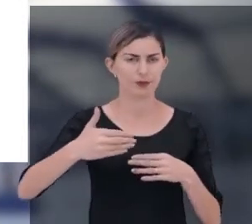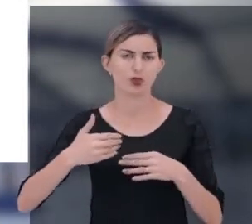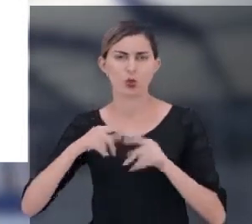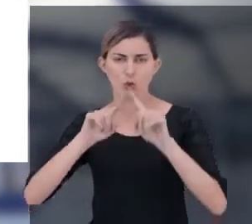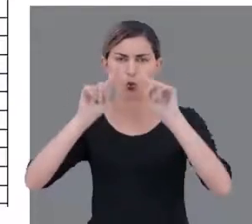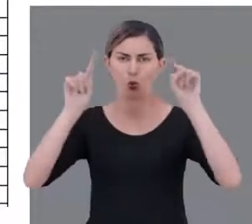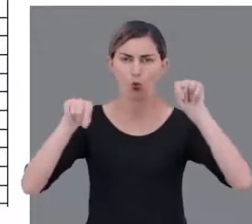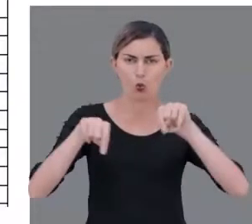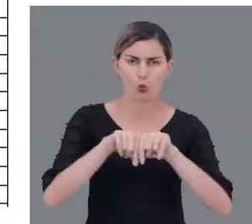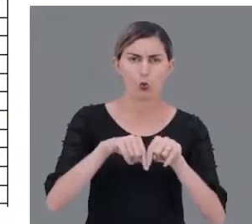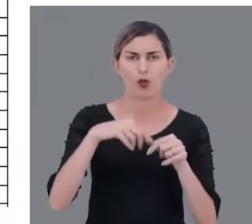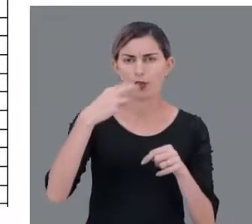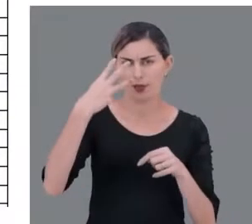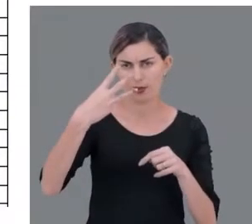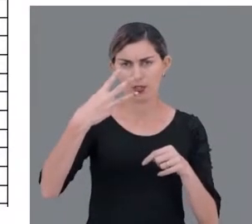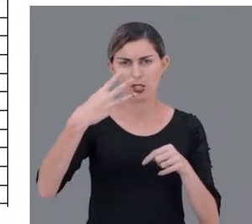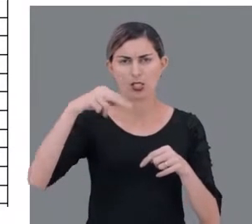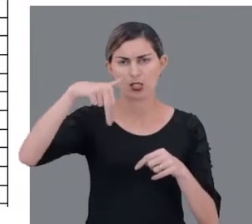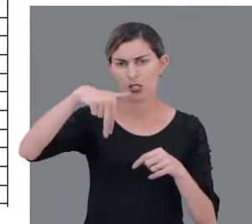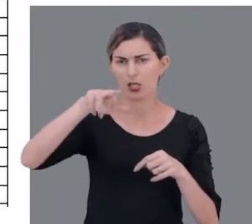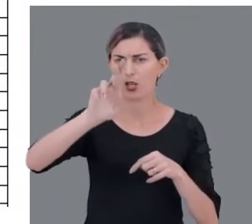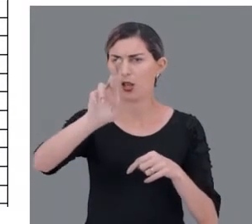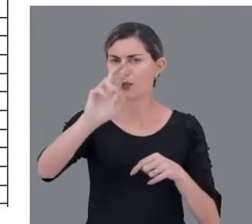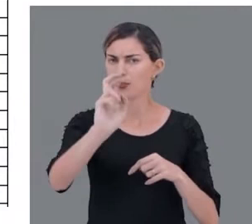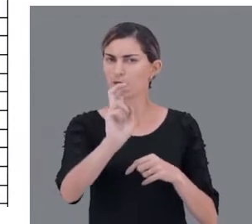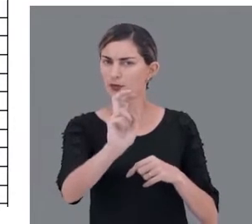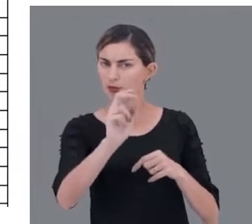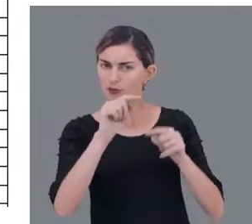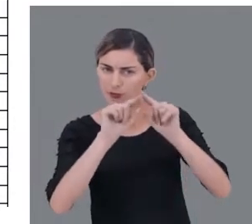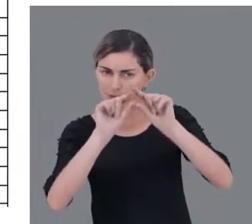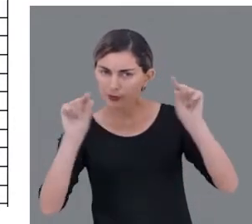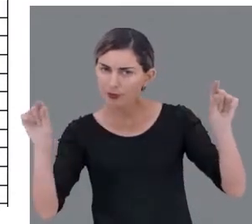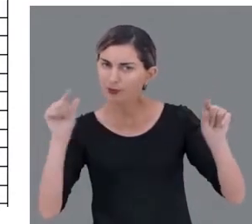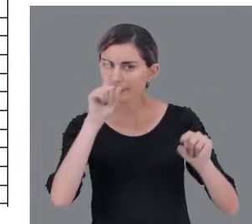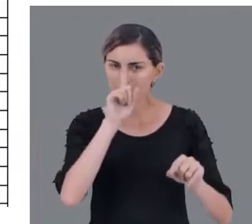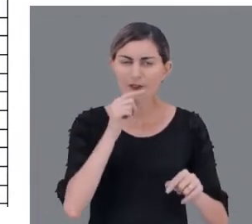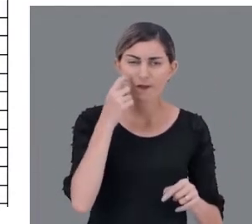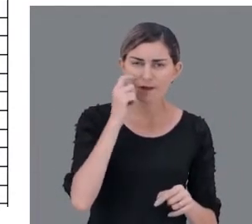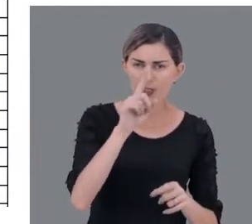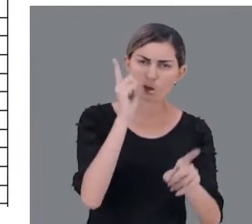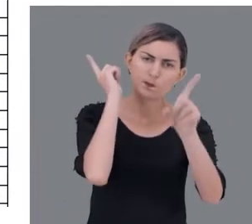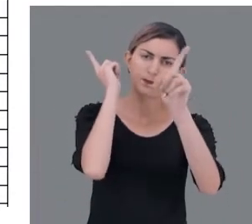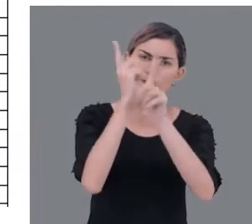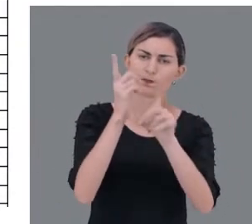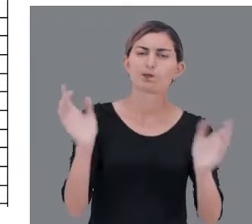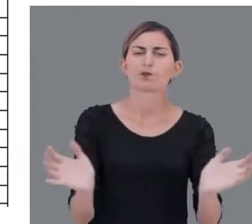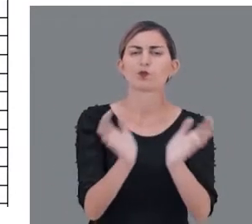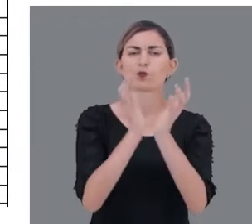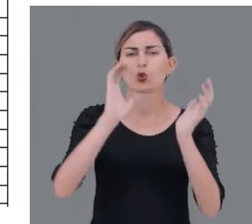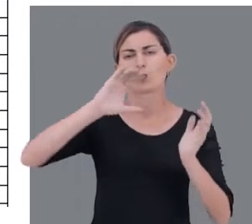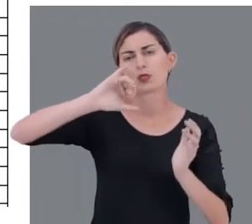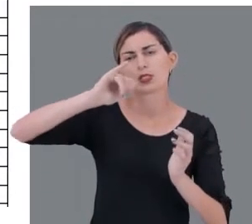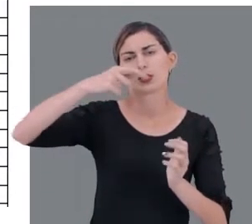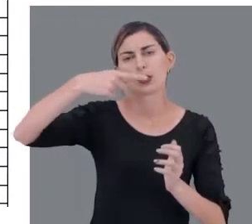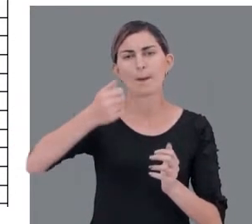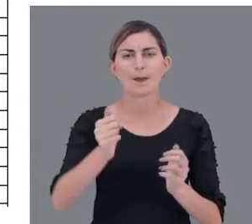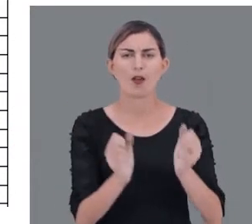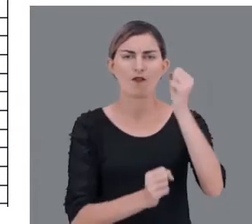vai mais adiante, vai no quadro 3 da NR5, conforme vocês podem acompanhar, e encontramos o grupo de